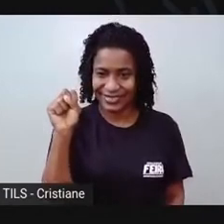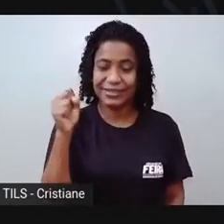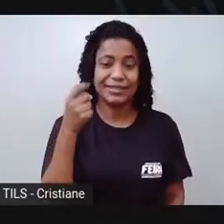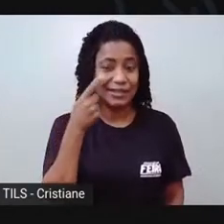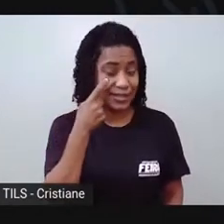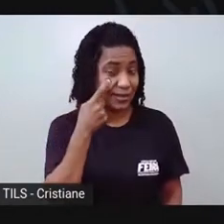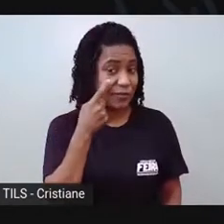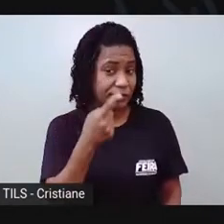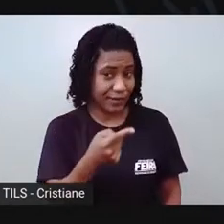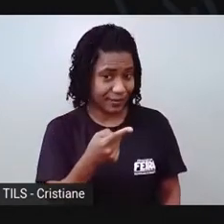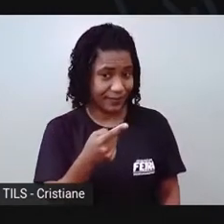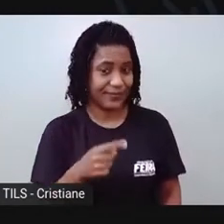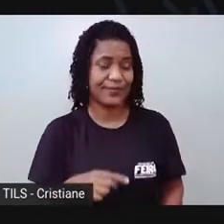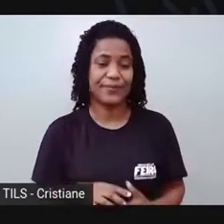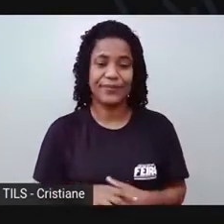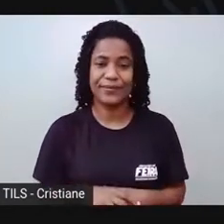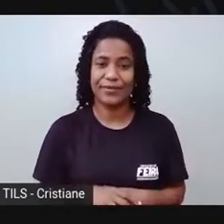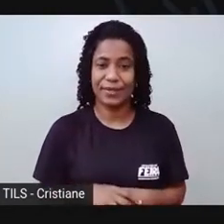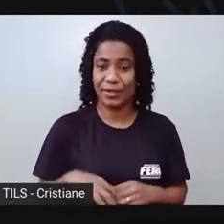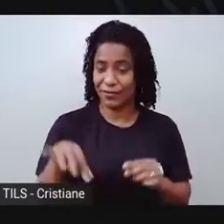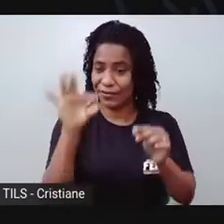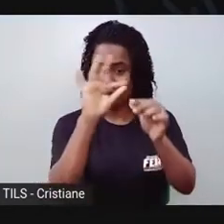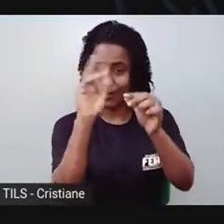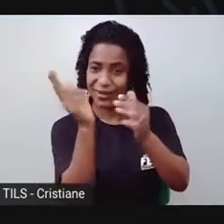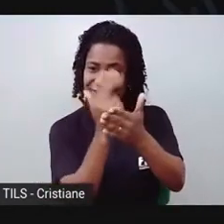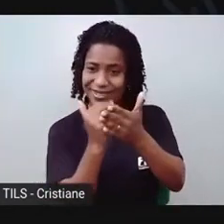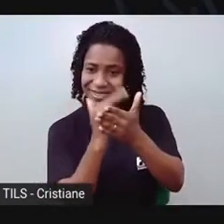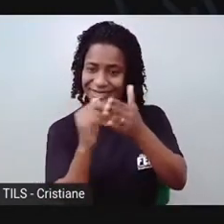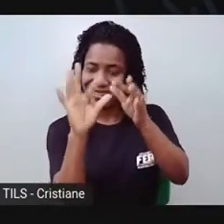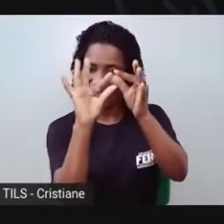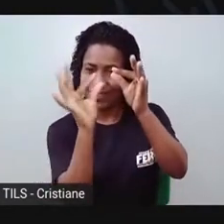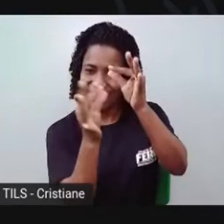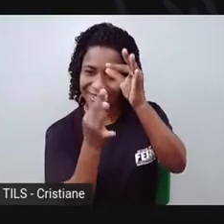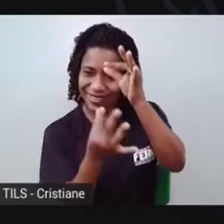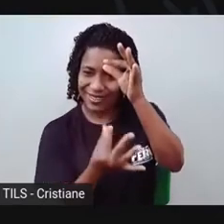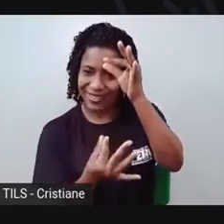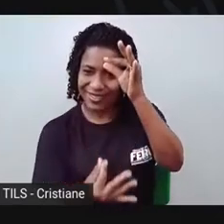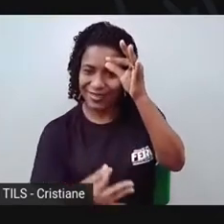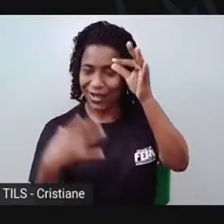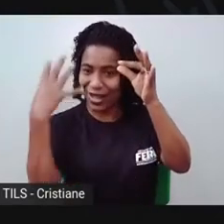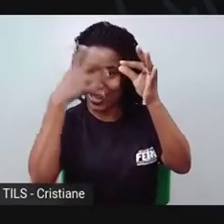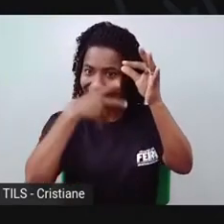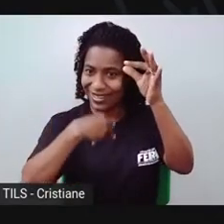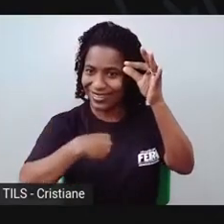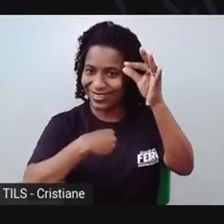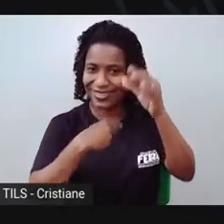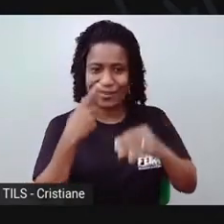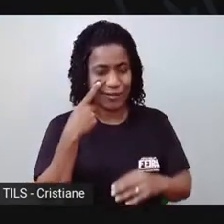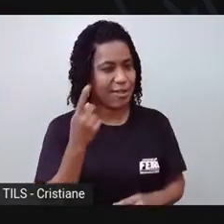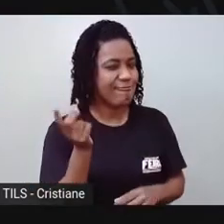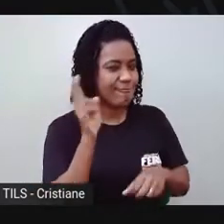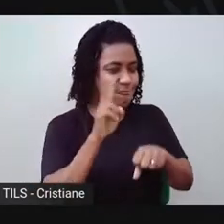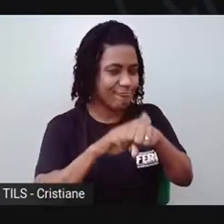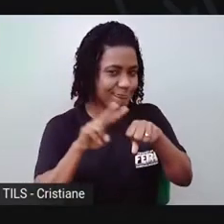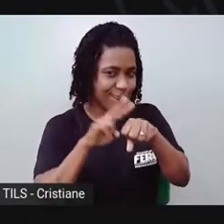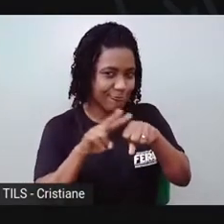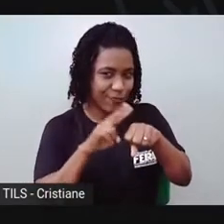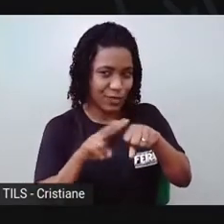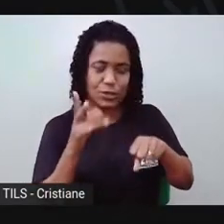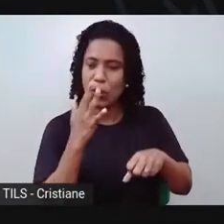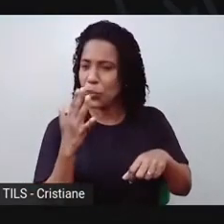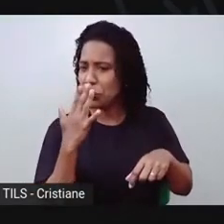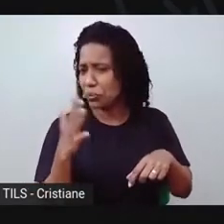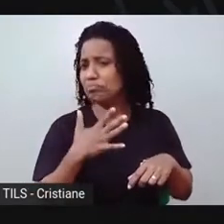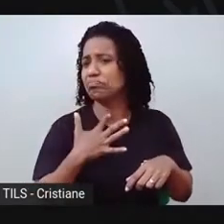haste para poder minha flor ficar bem linda! Eu vou escolher a cor verde, mas vocês podem escolher a cor que